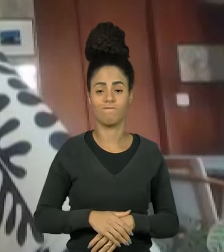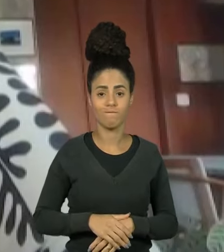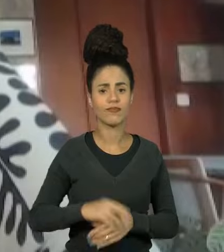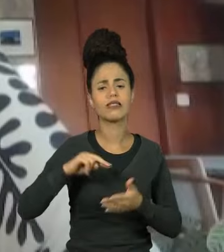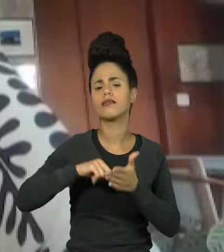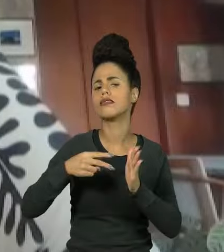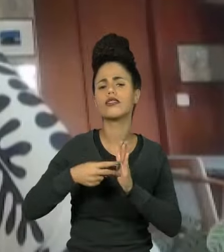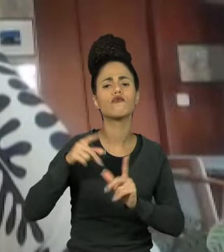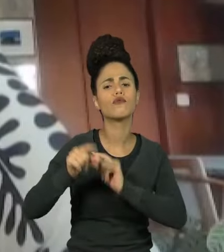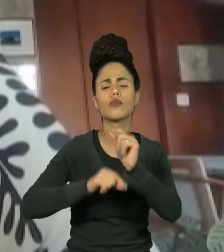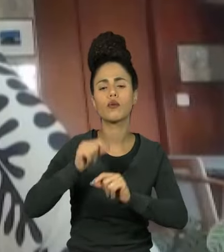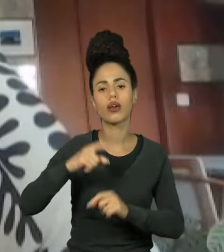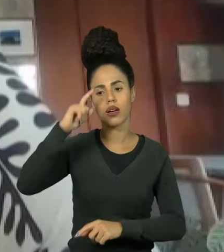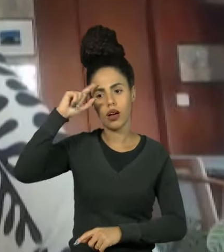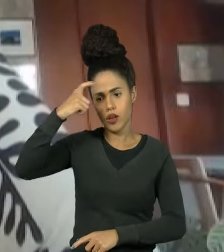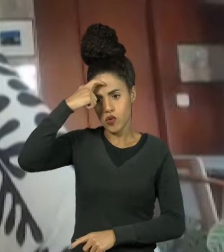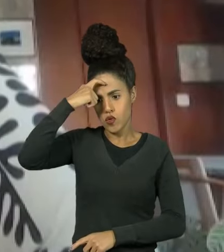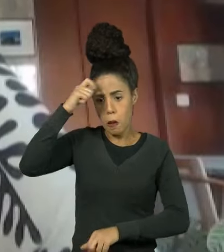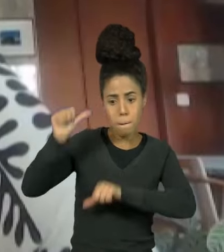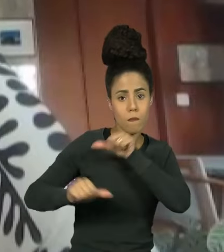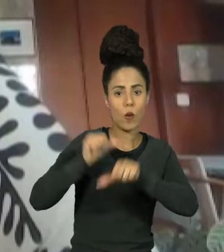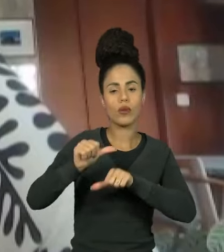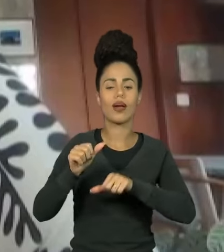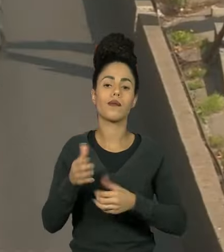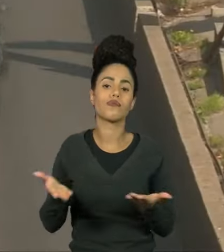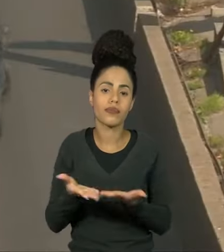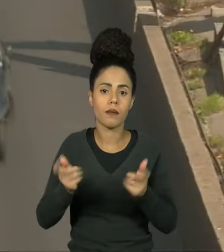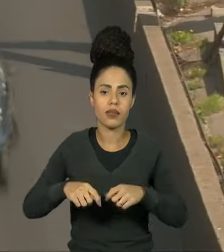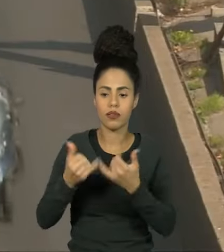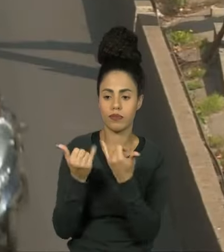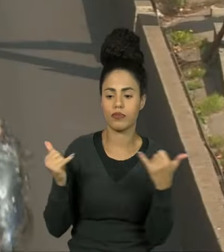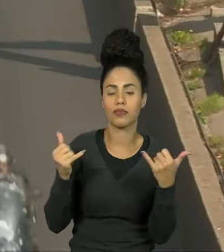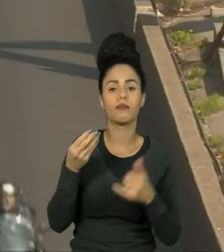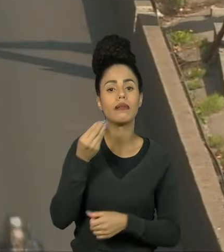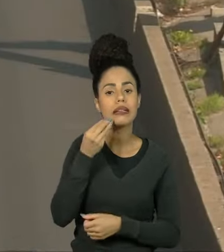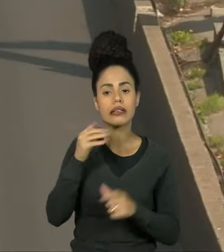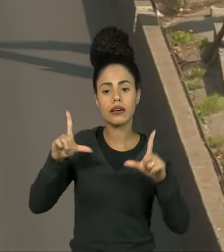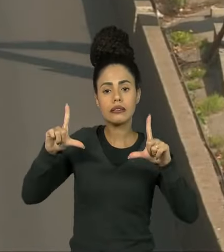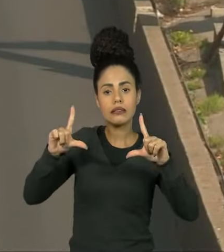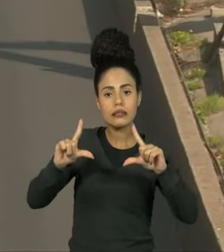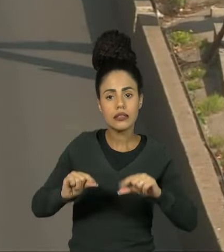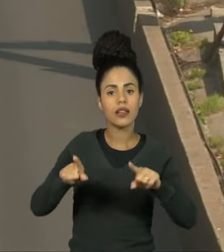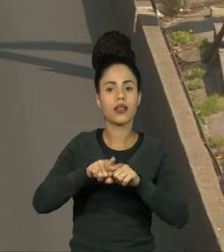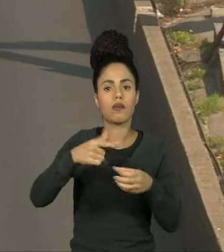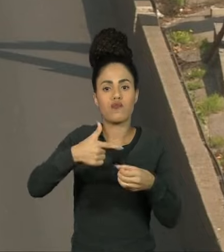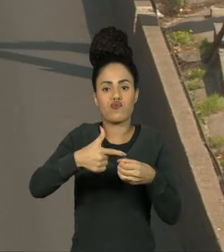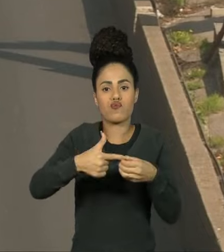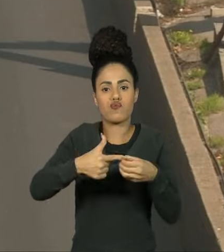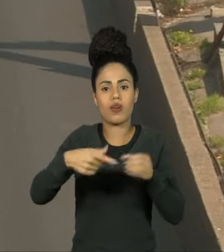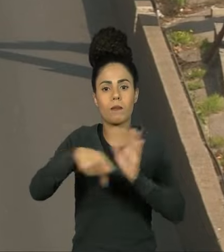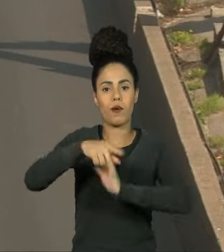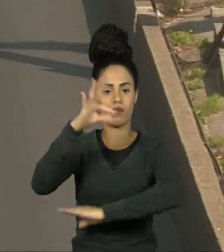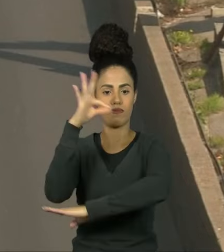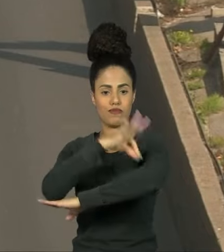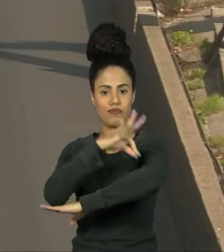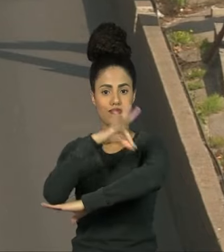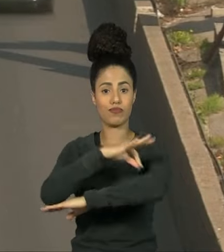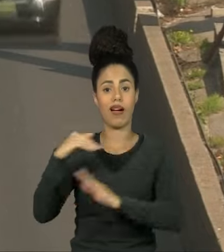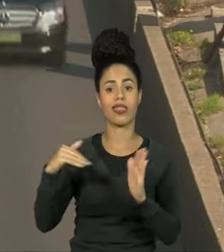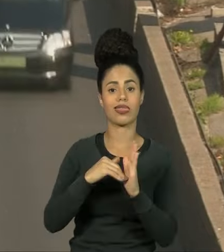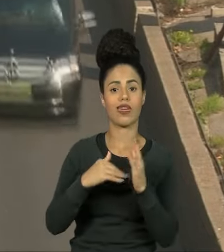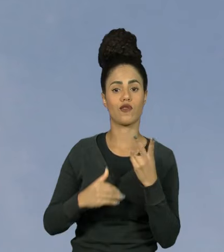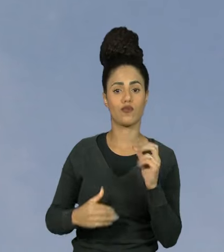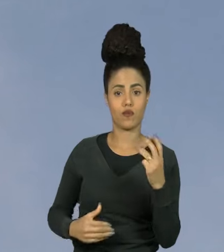mudar drasticamente a forma de uso de energia. Teria que se banir o uso de combustíveis fósseis até 2030.